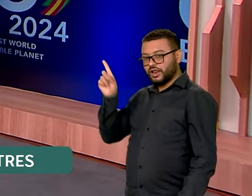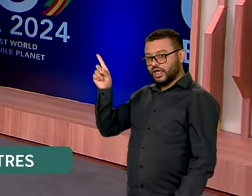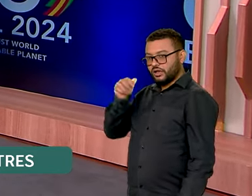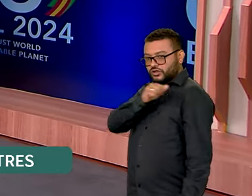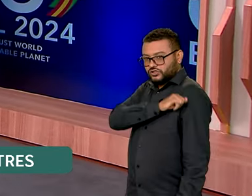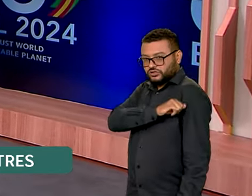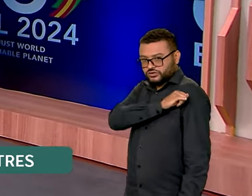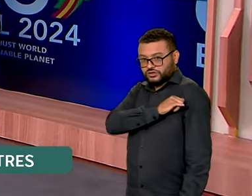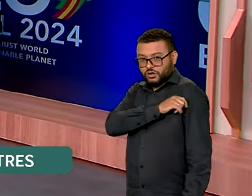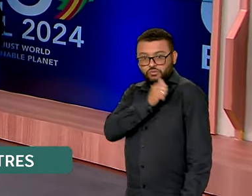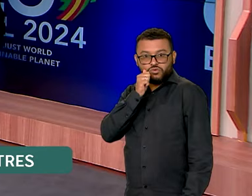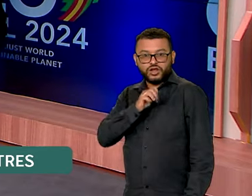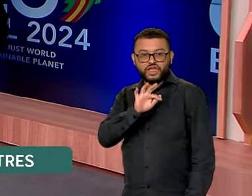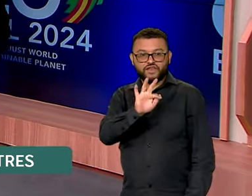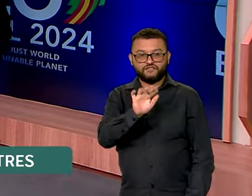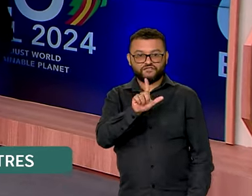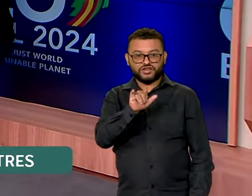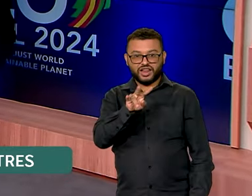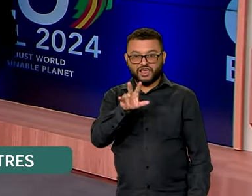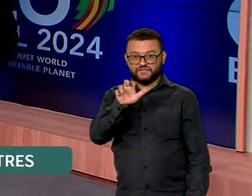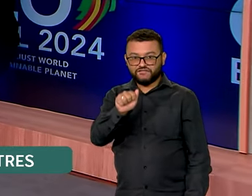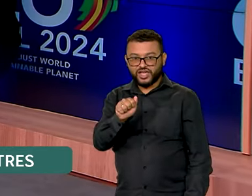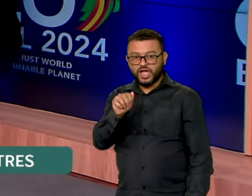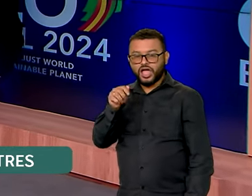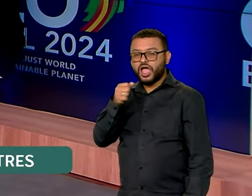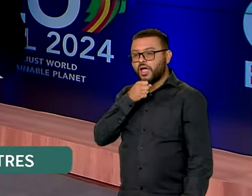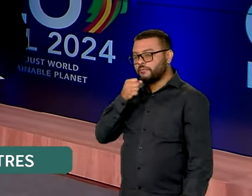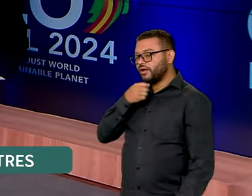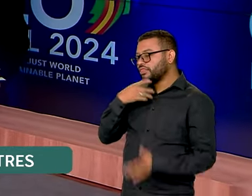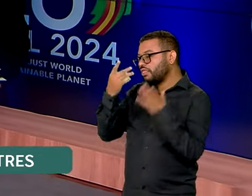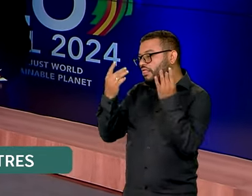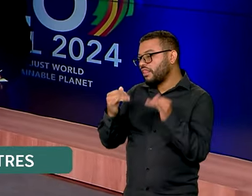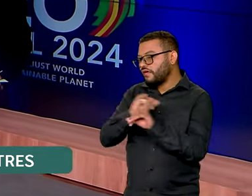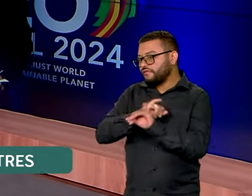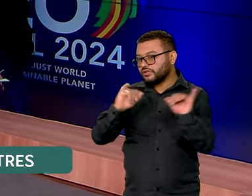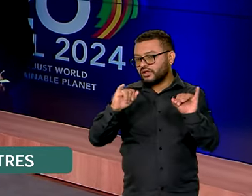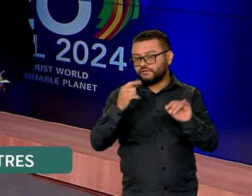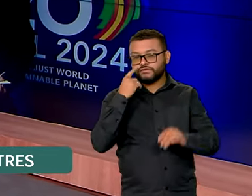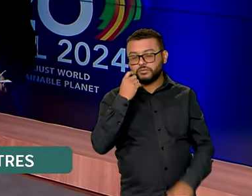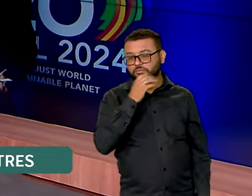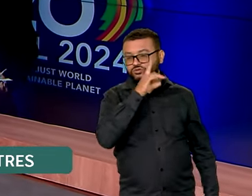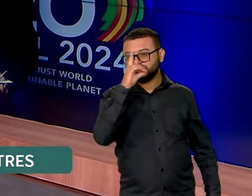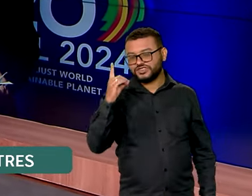que a repórter Flávia Grossi tem os detalhes para a gente. Bom dia, Flávia.